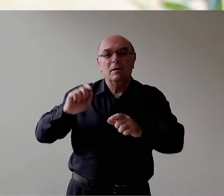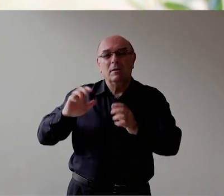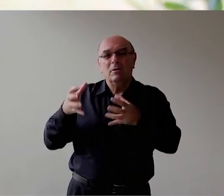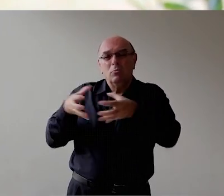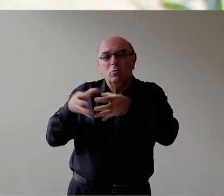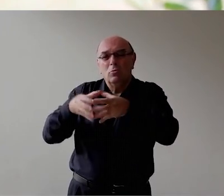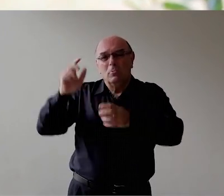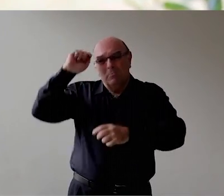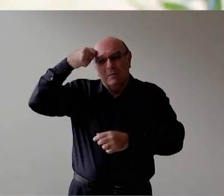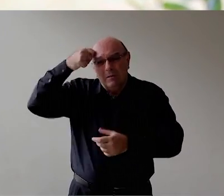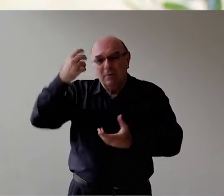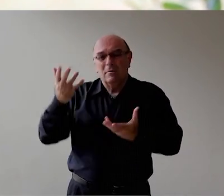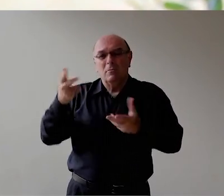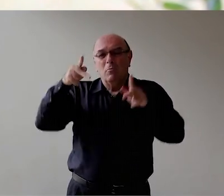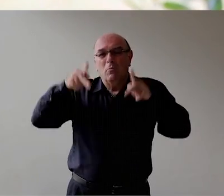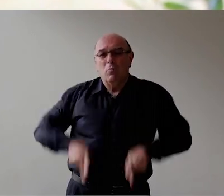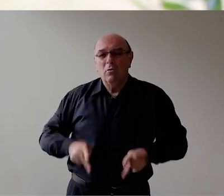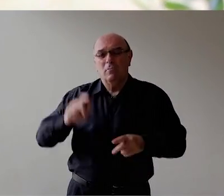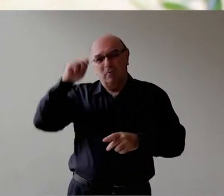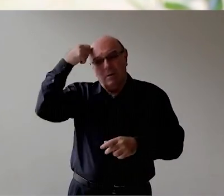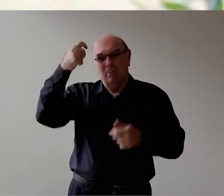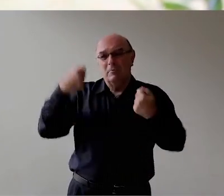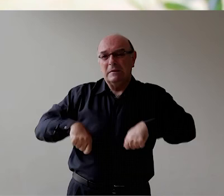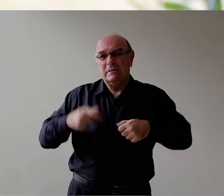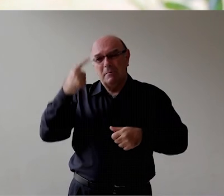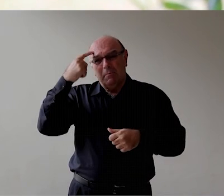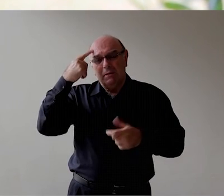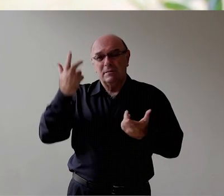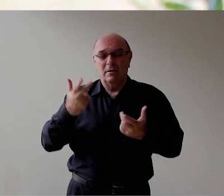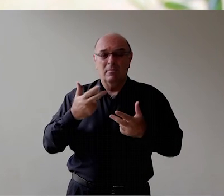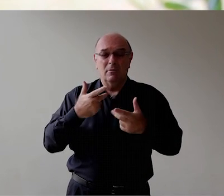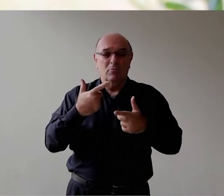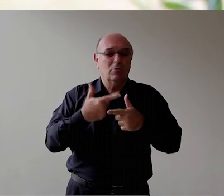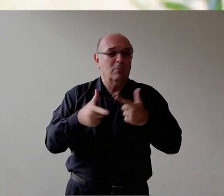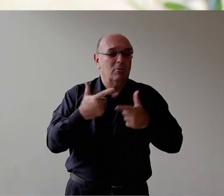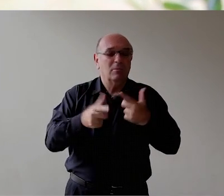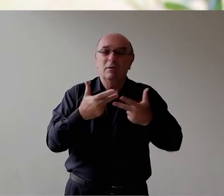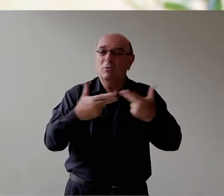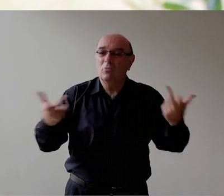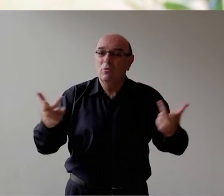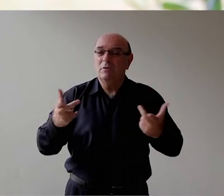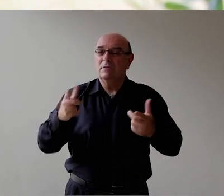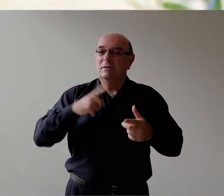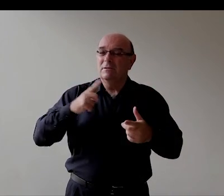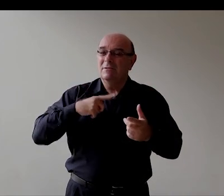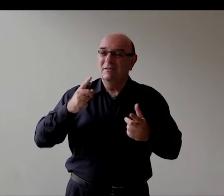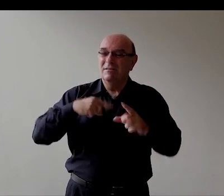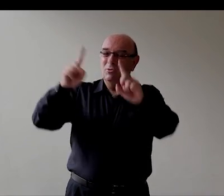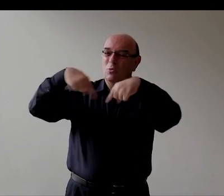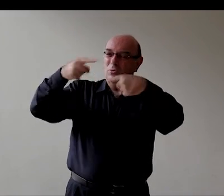Substância Para lutar Contra Essas coisas Que vem aí Degradando o povo negro